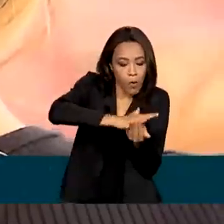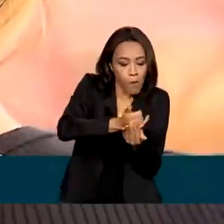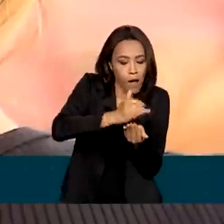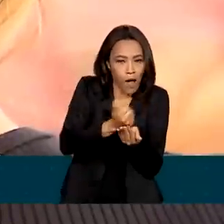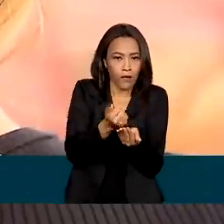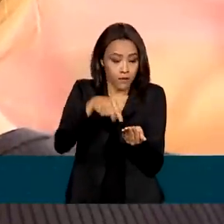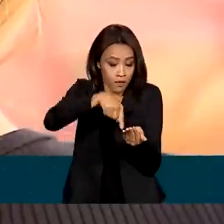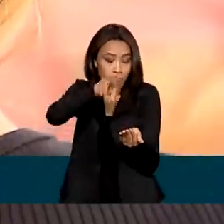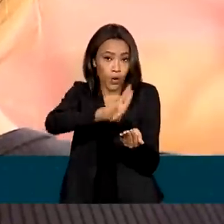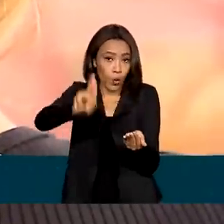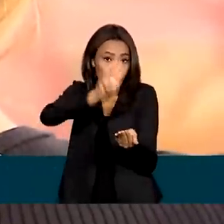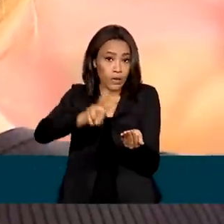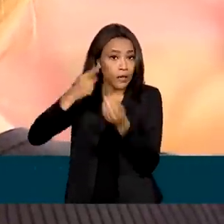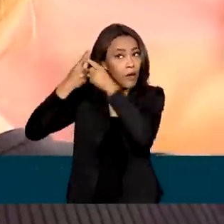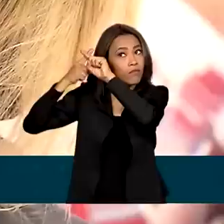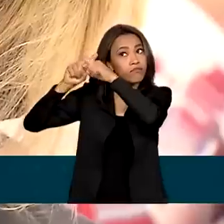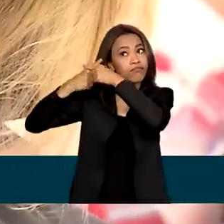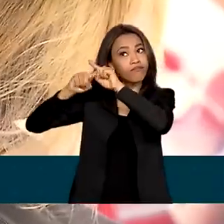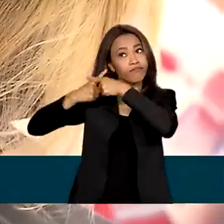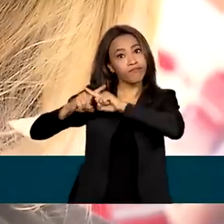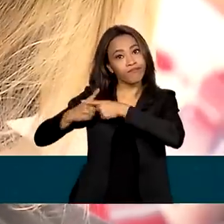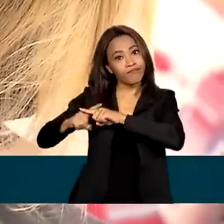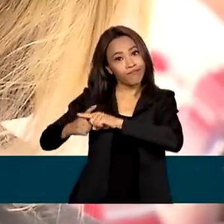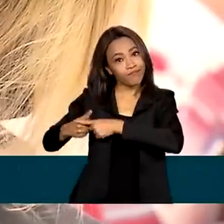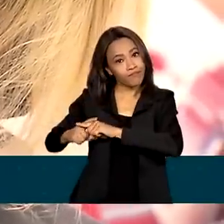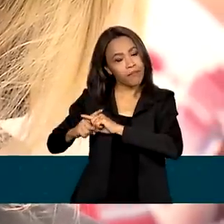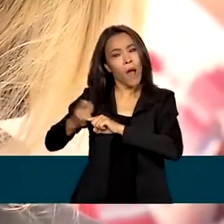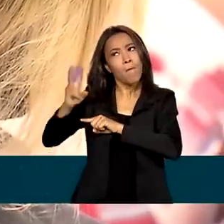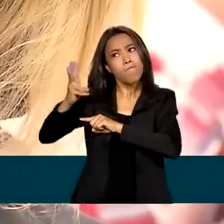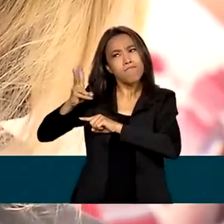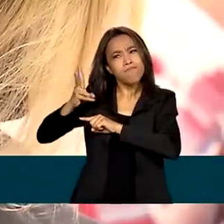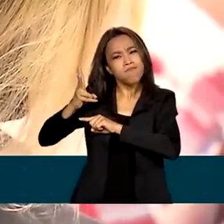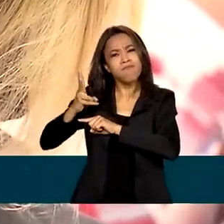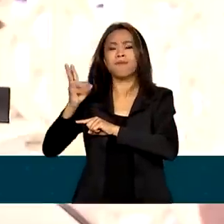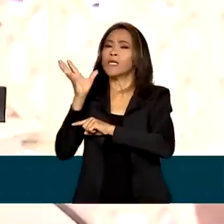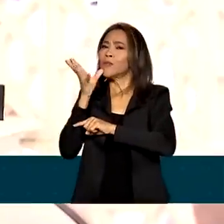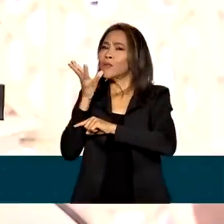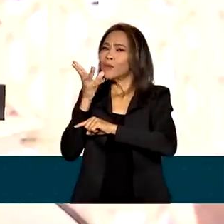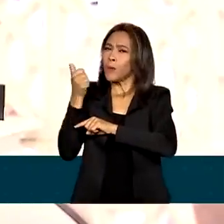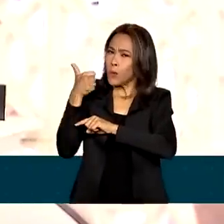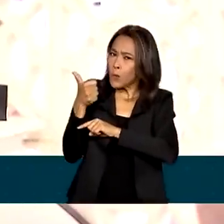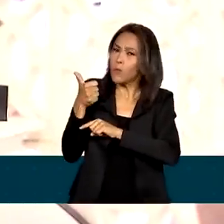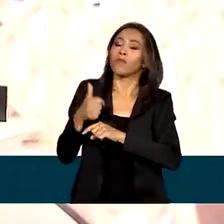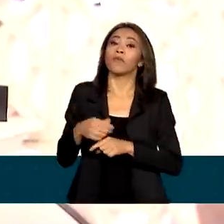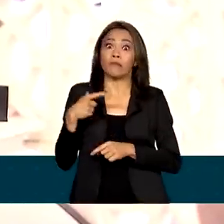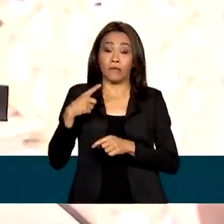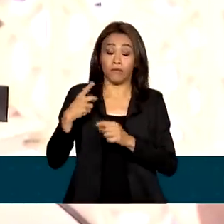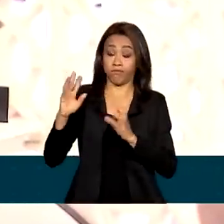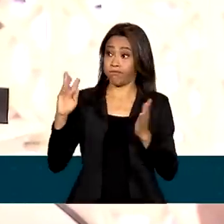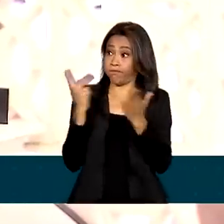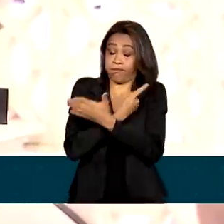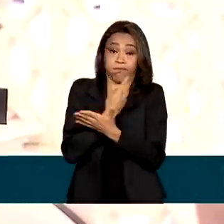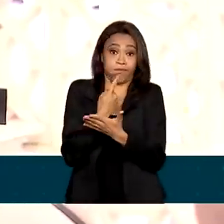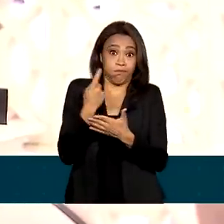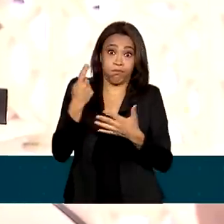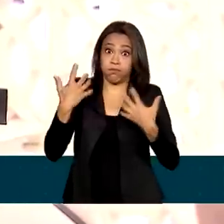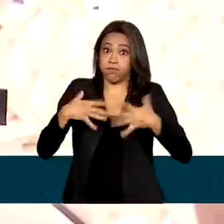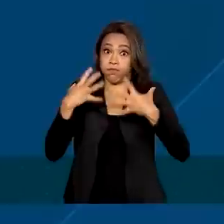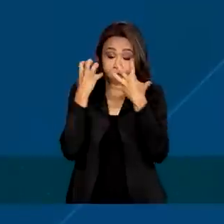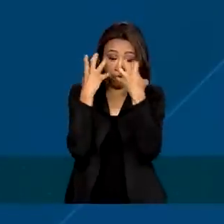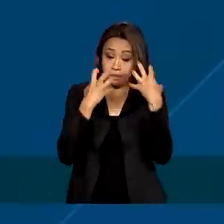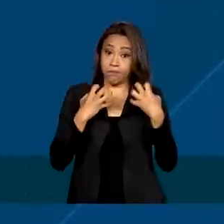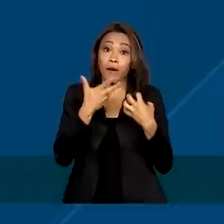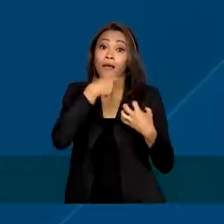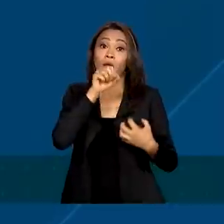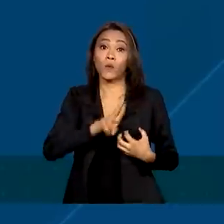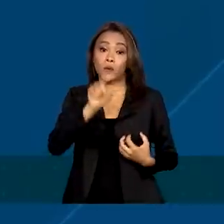usadas para trançar cabelos e dar maior durabilidade ao penteado têm causado reações adversas em quem usa.